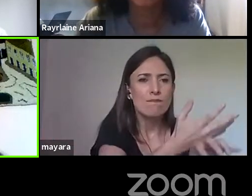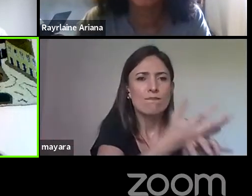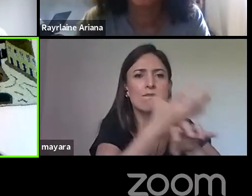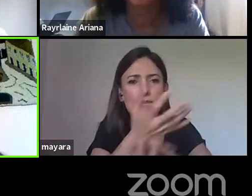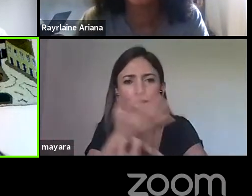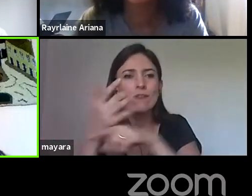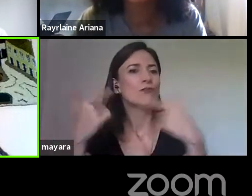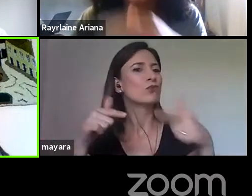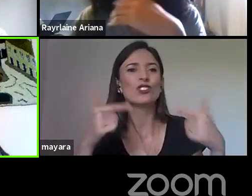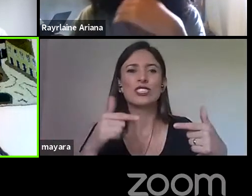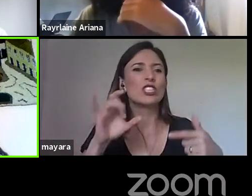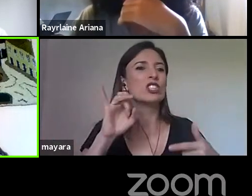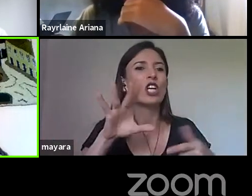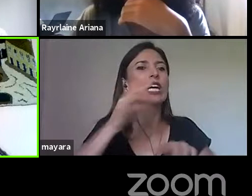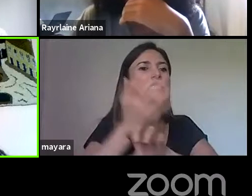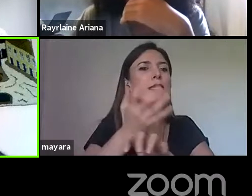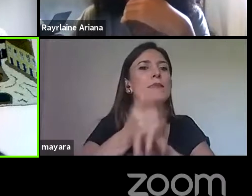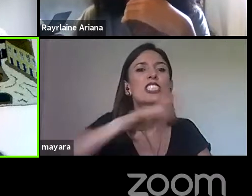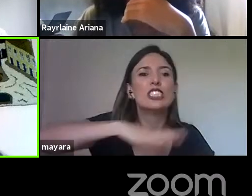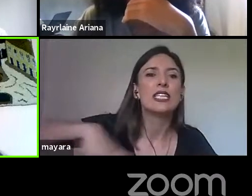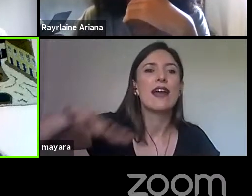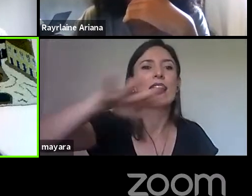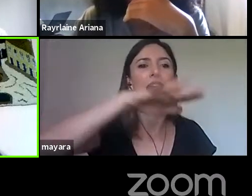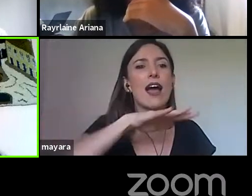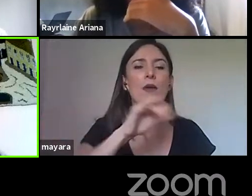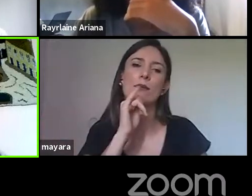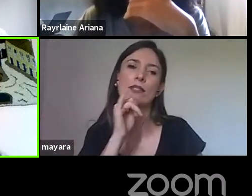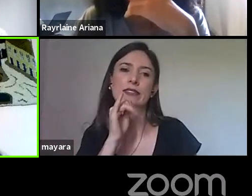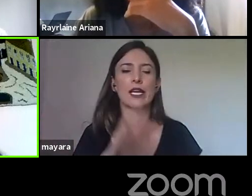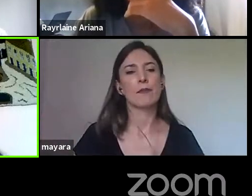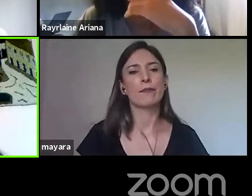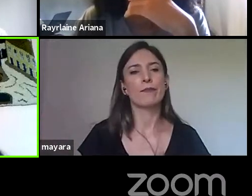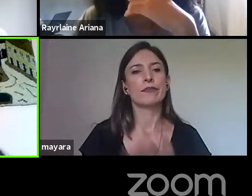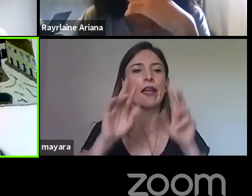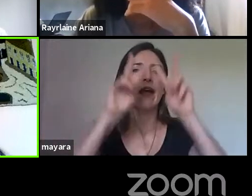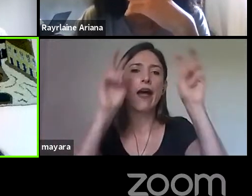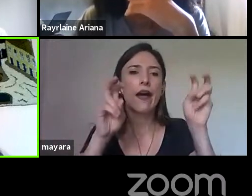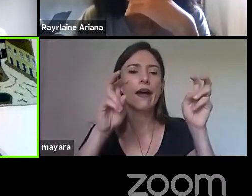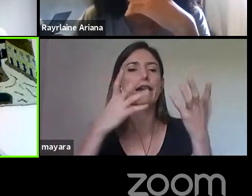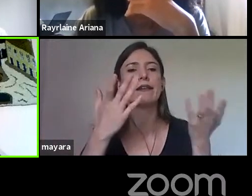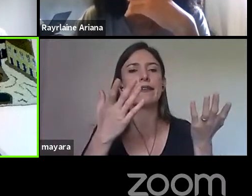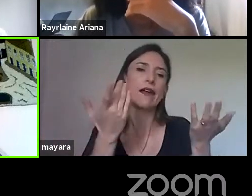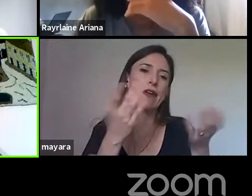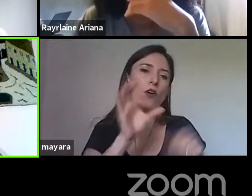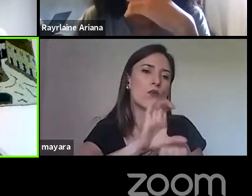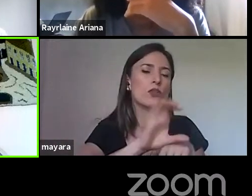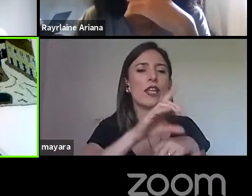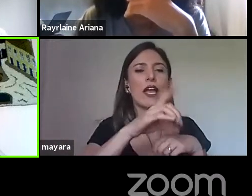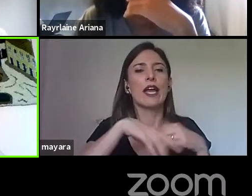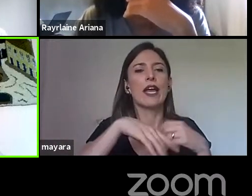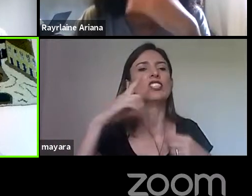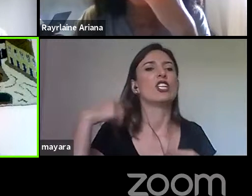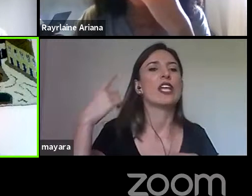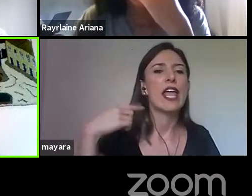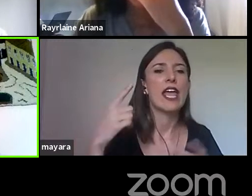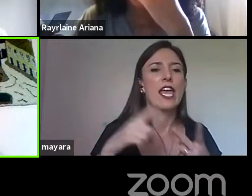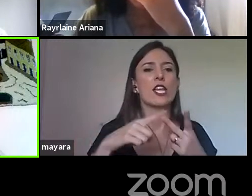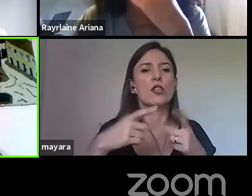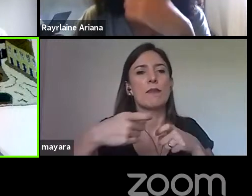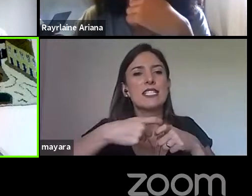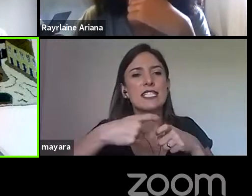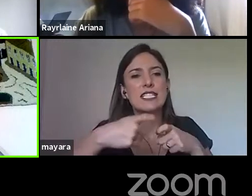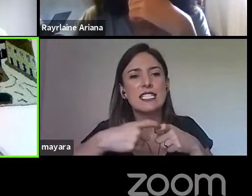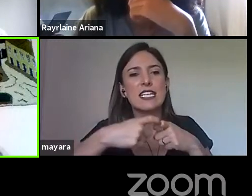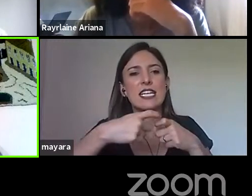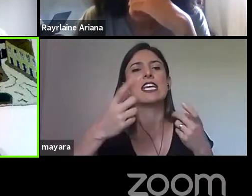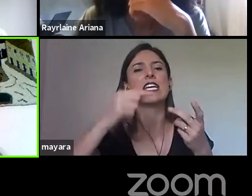aí, você pode pensar o direito, a medicina, né? As formações posteriores, né? Mas a